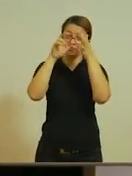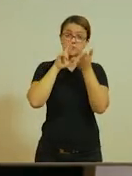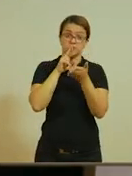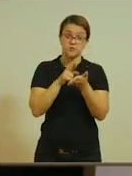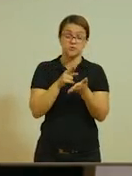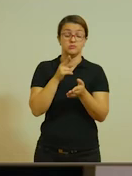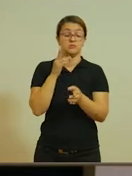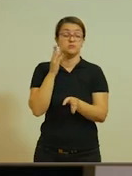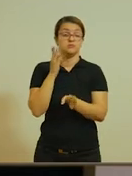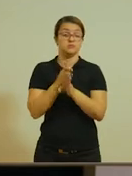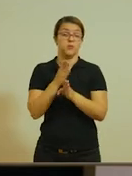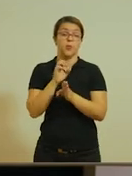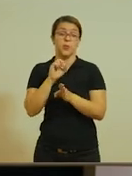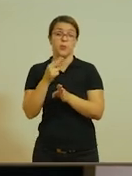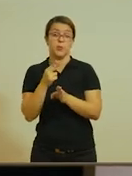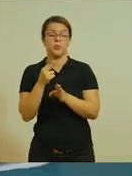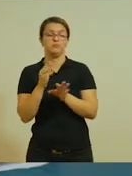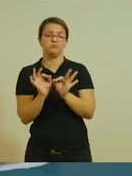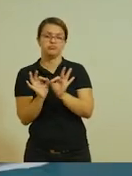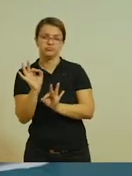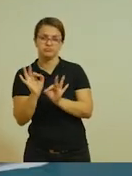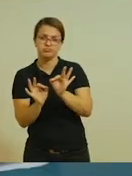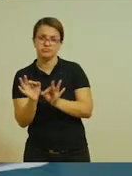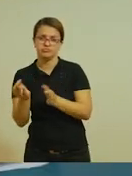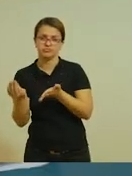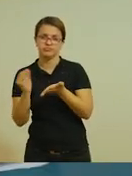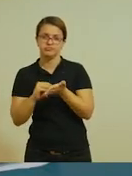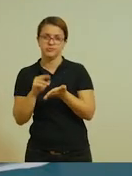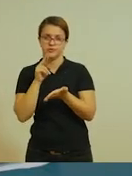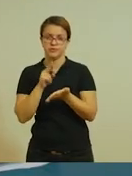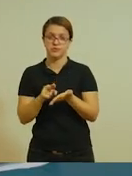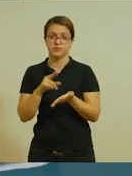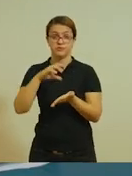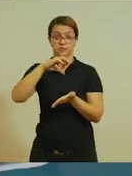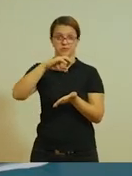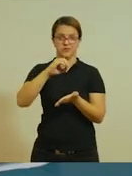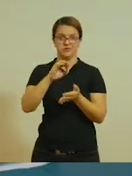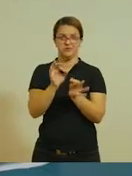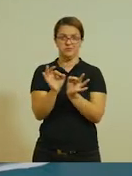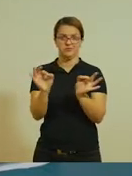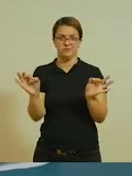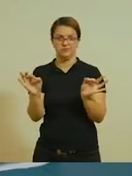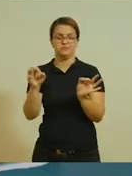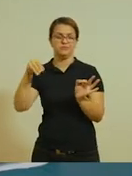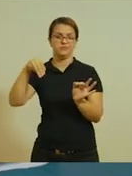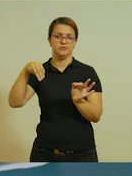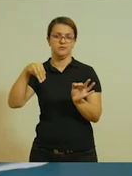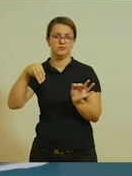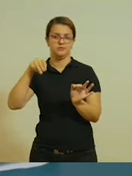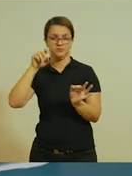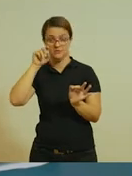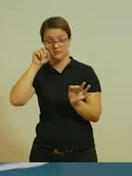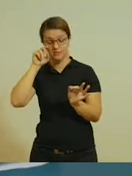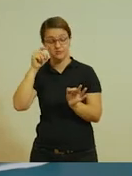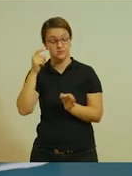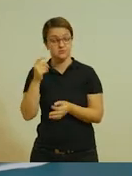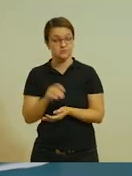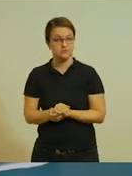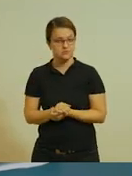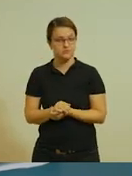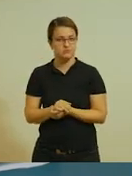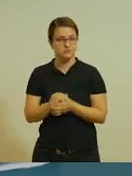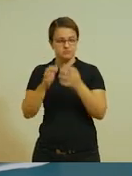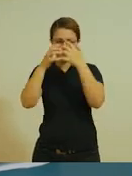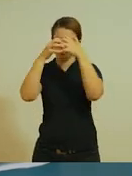montar a conta e resolver o problema. A resposta desse problema é 90 metros. Mentalmente, você já consegue